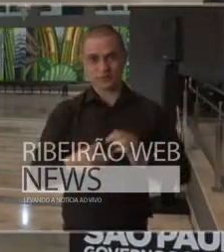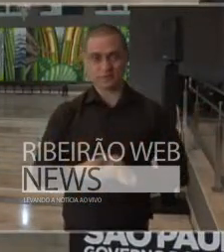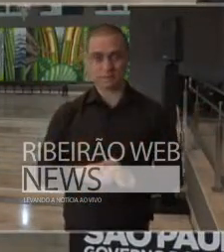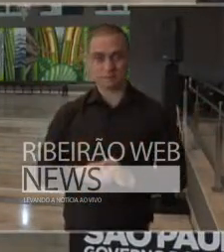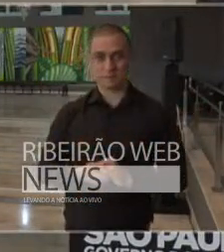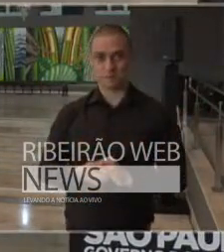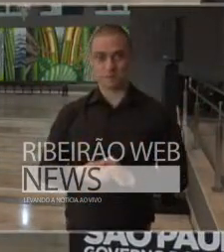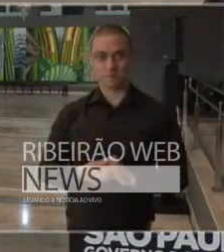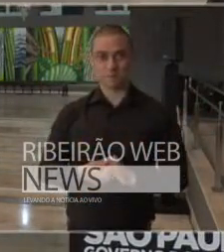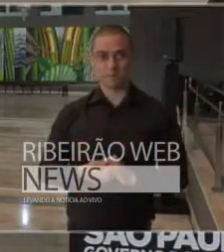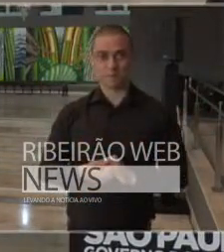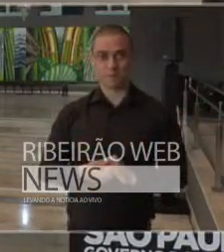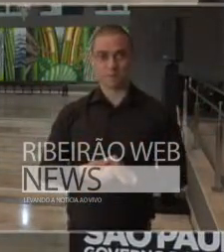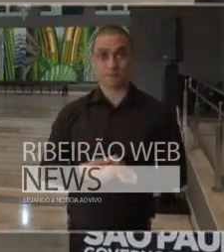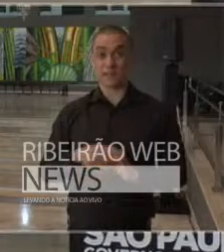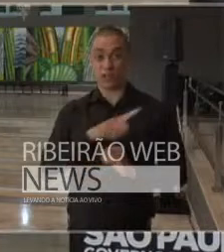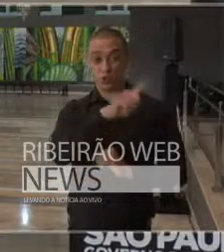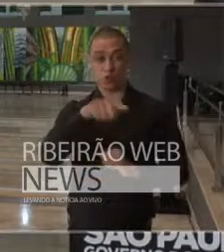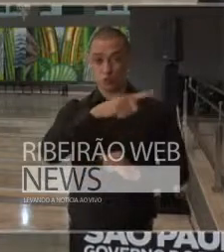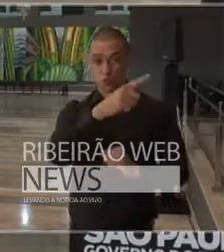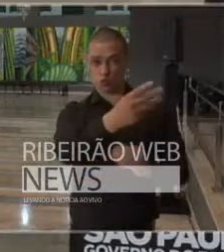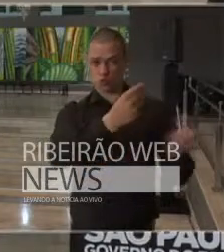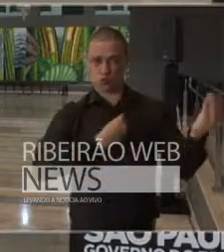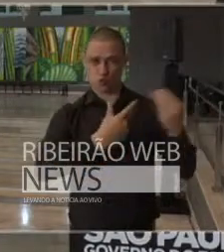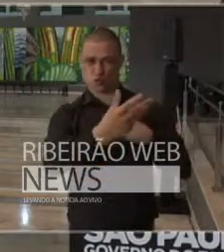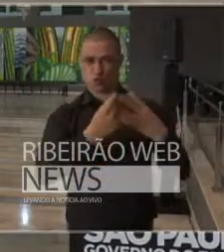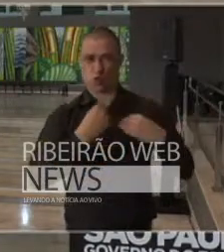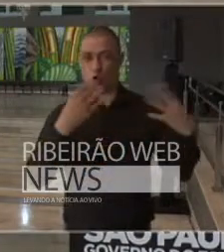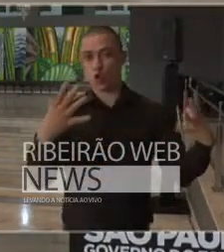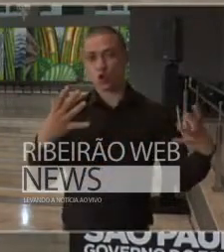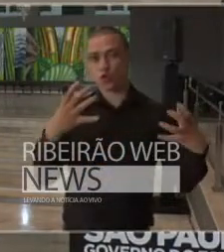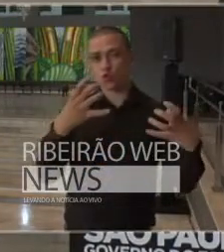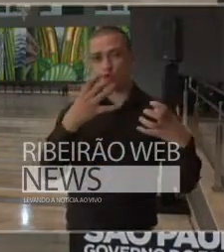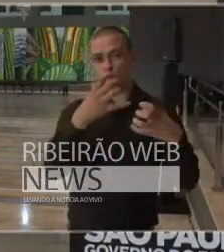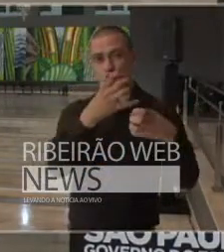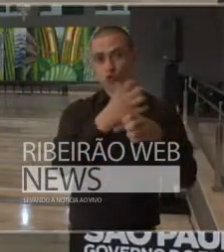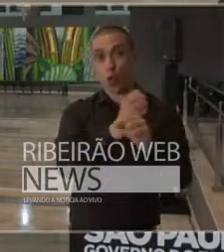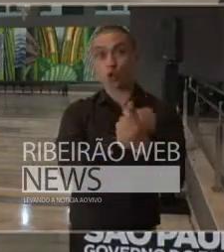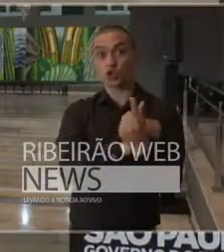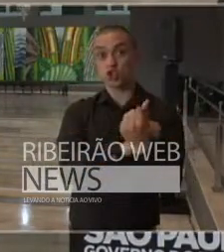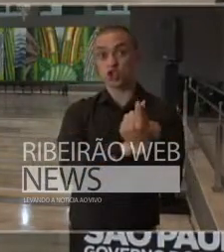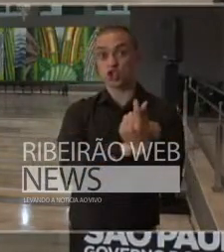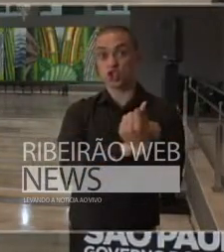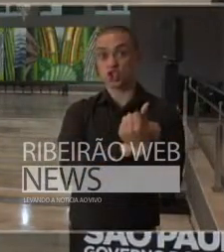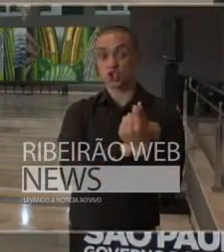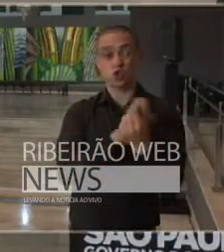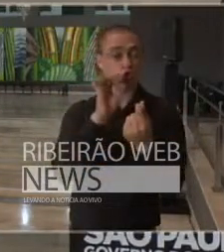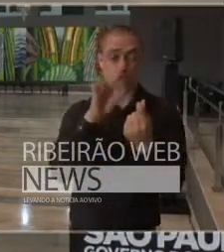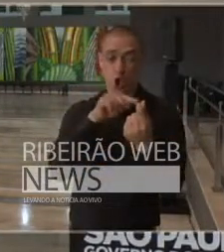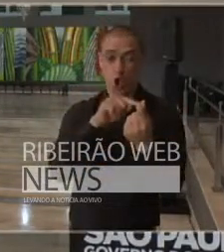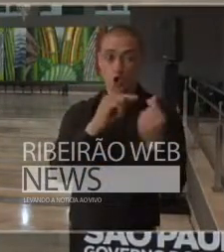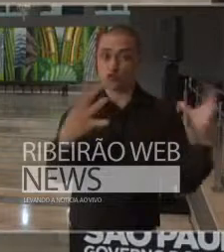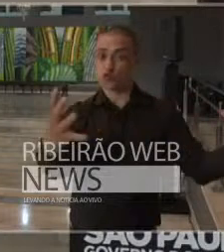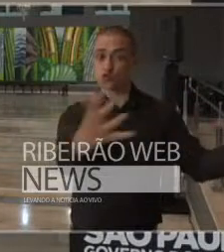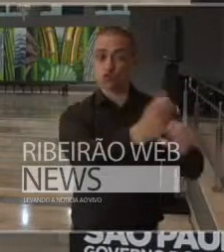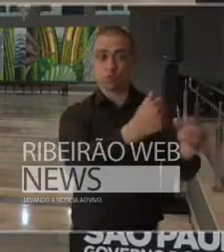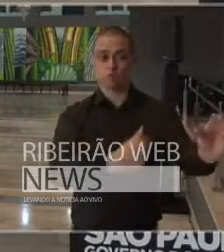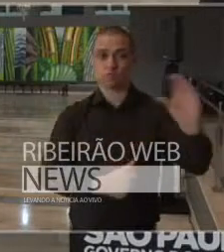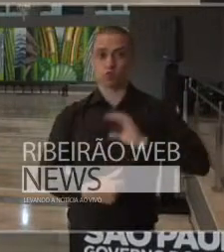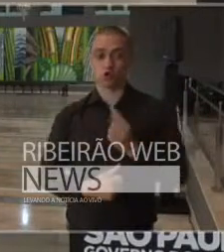e a soma, a soma das doações, a soma monetária, apenas monetária das doações,